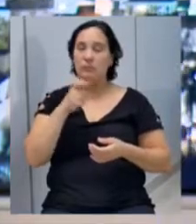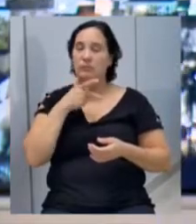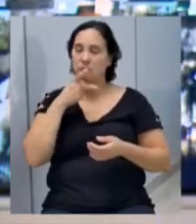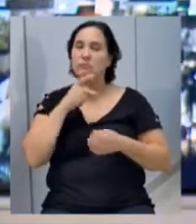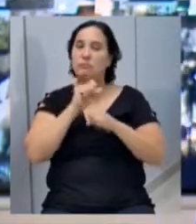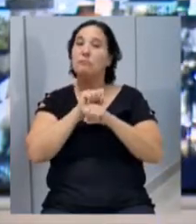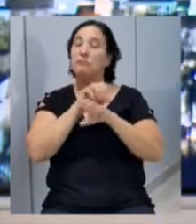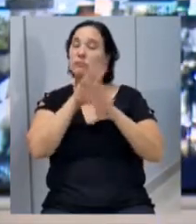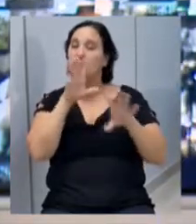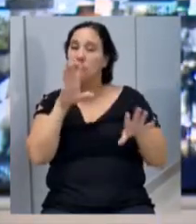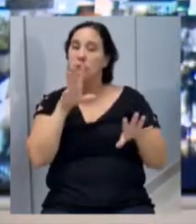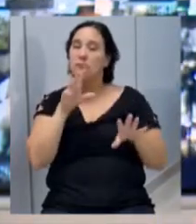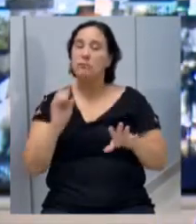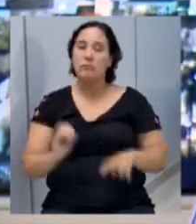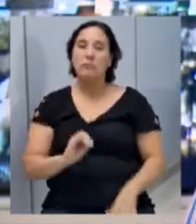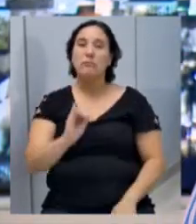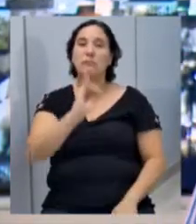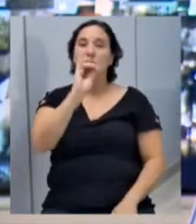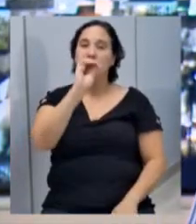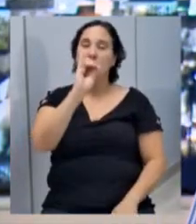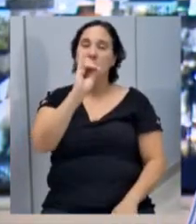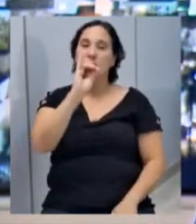desse importante